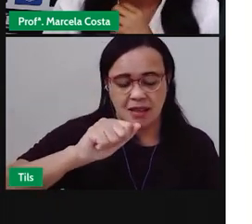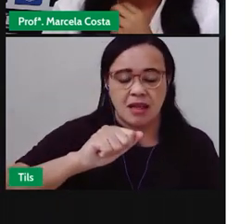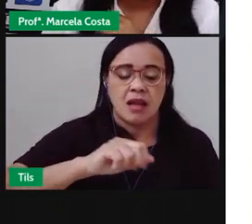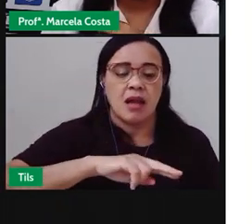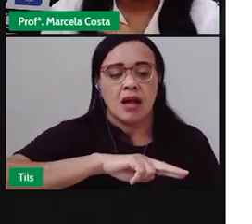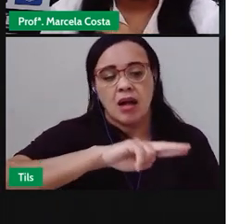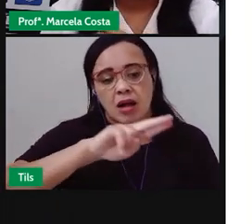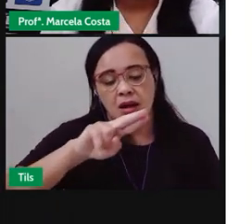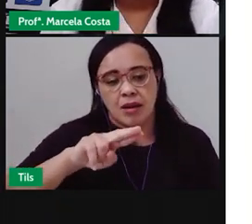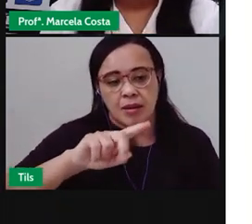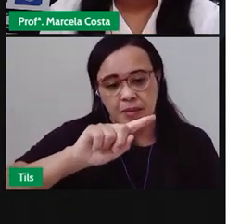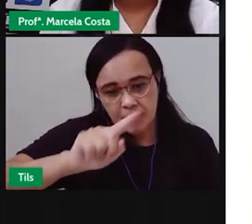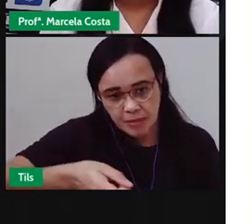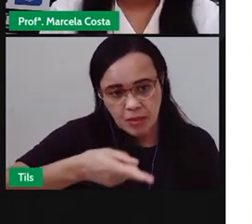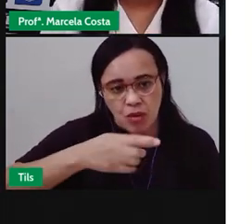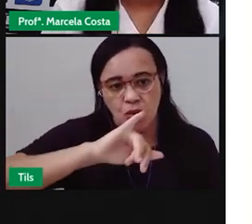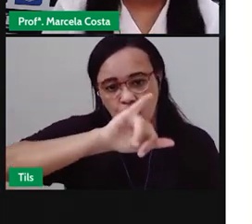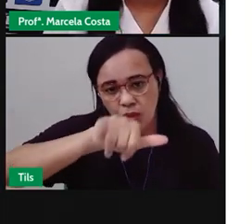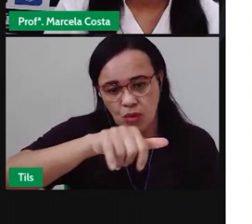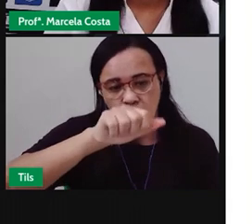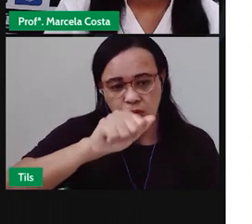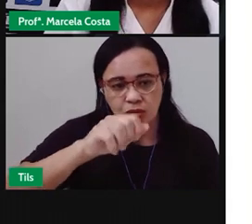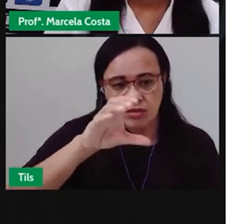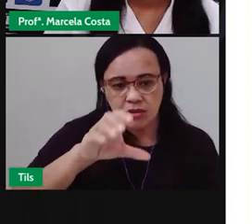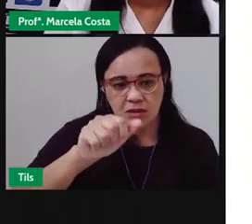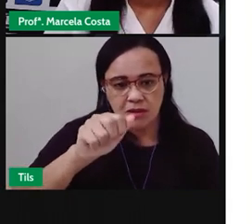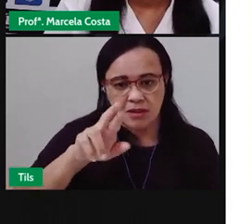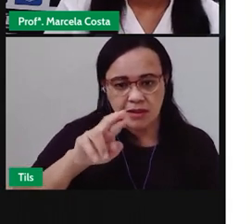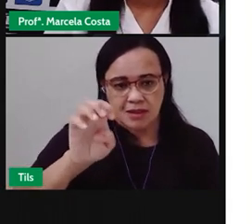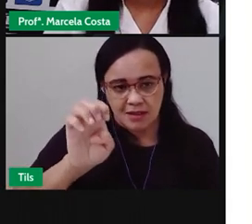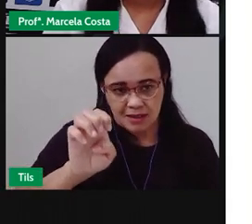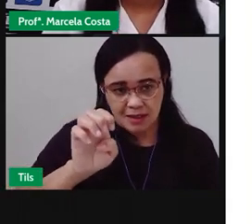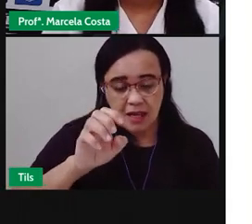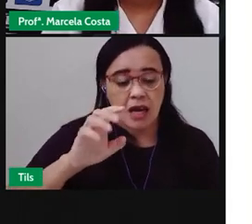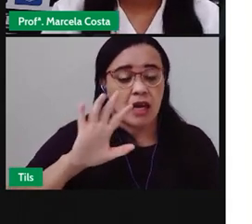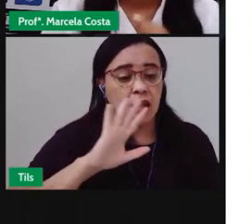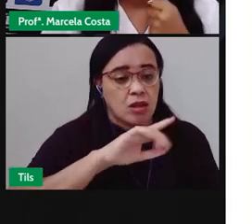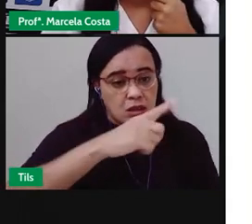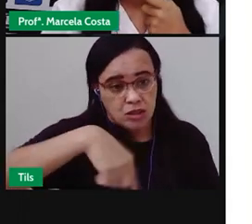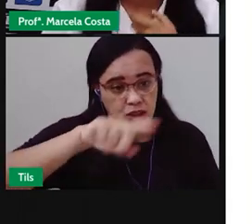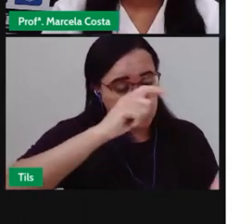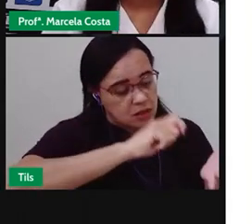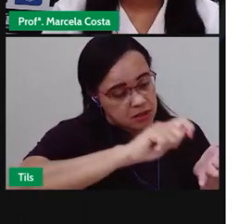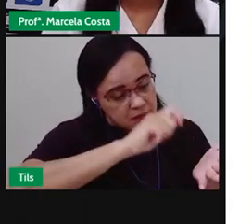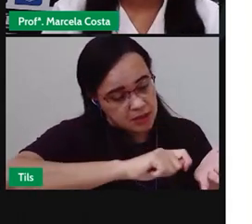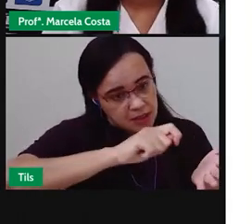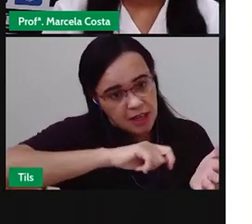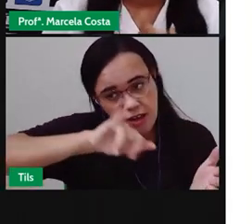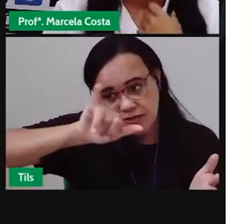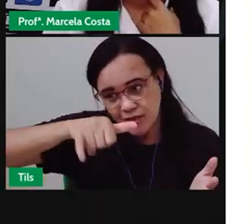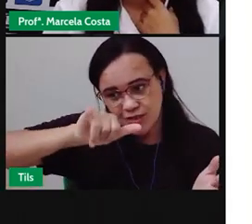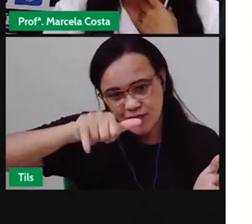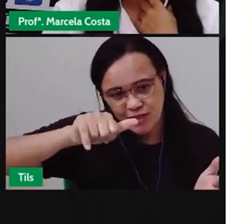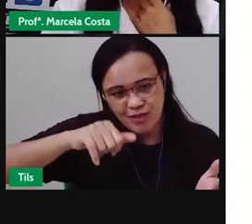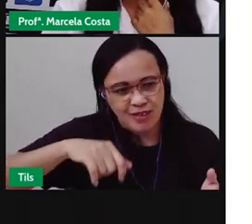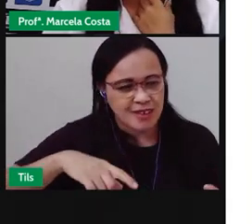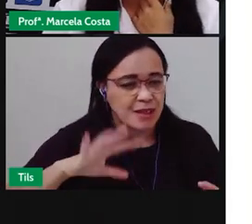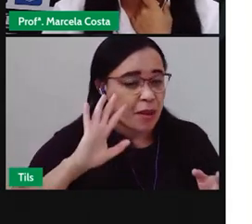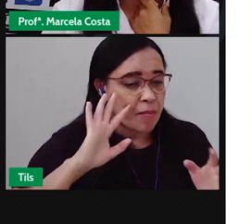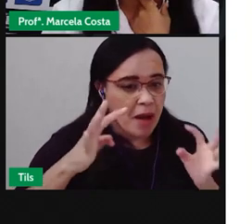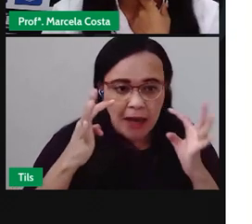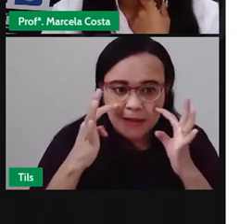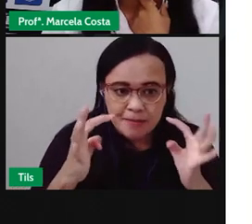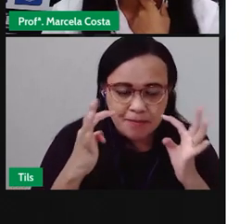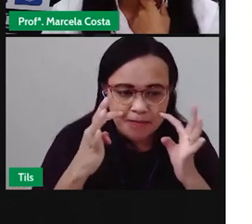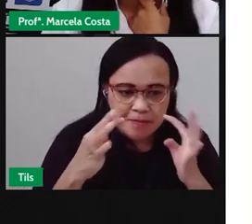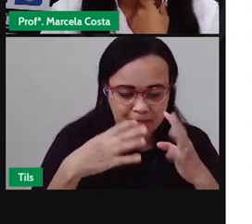A gente escreve Usando a letra J Mas o som dessa letra É o som